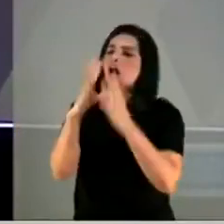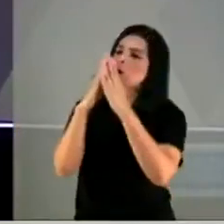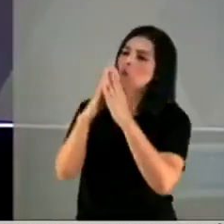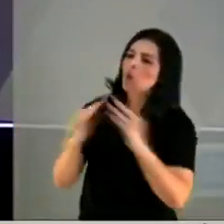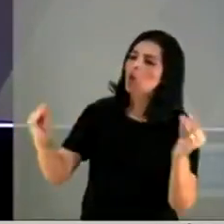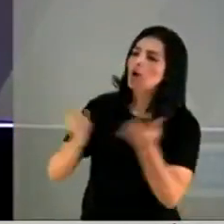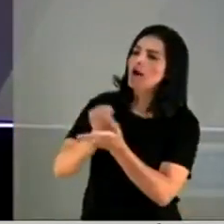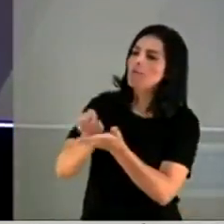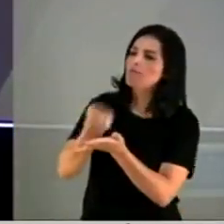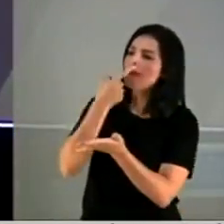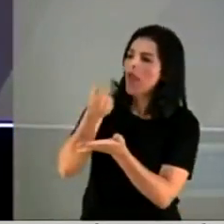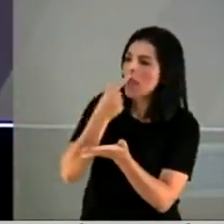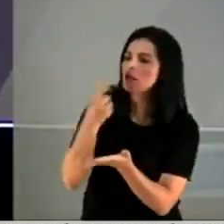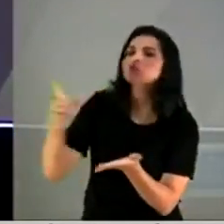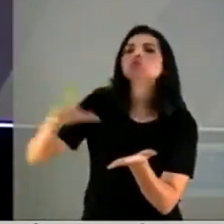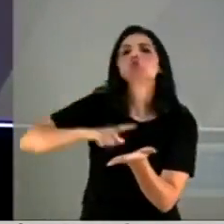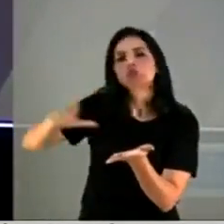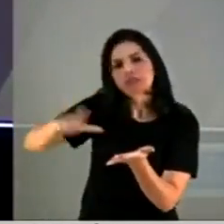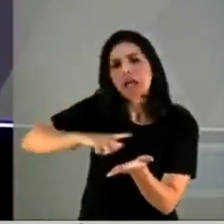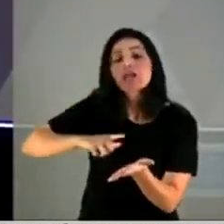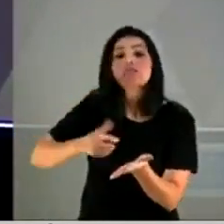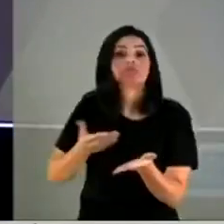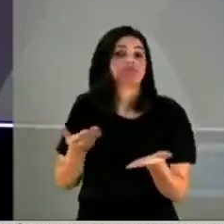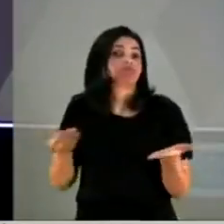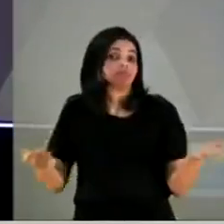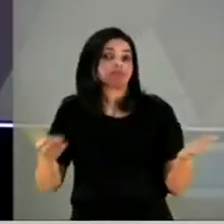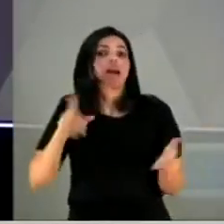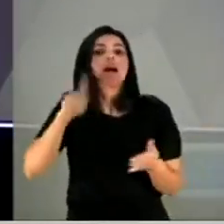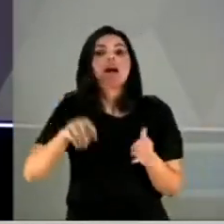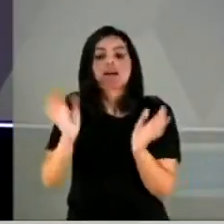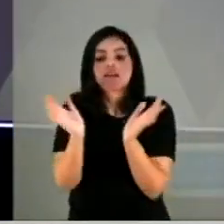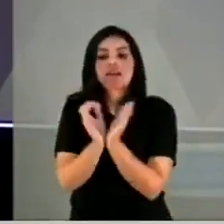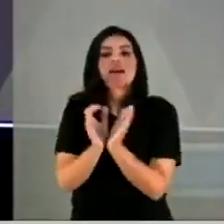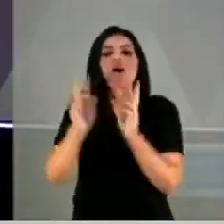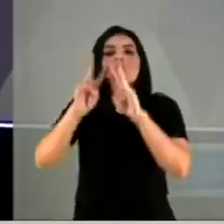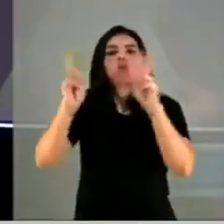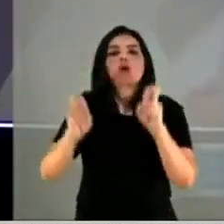via medicamentos por meio do chamado tratamento precoce.